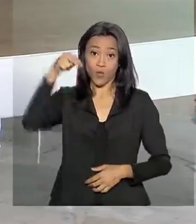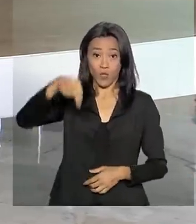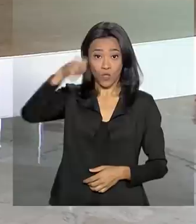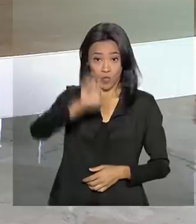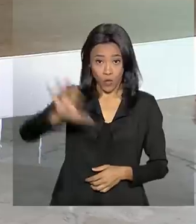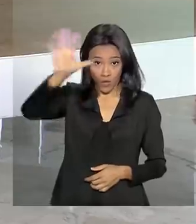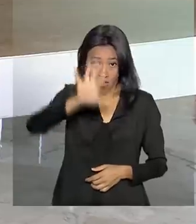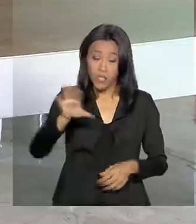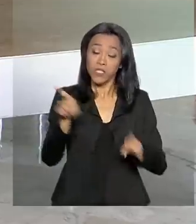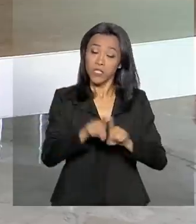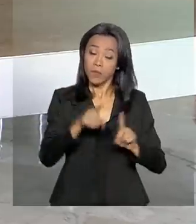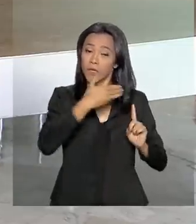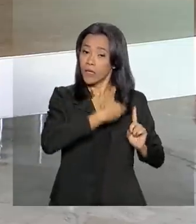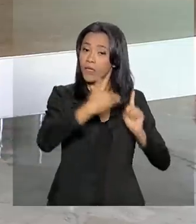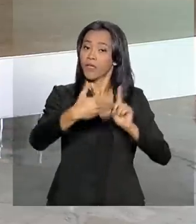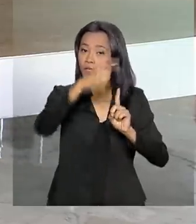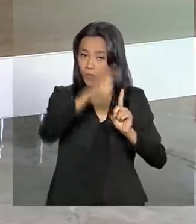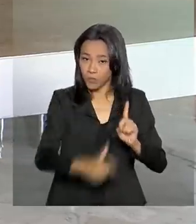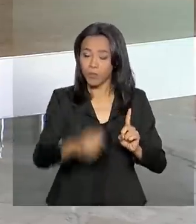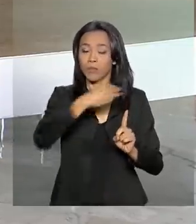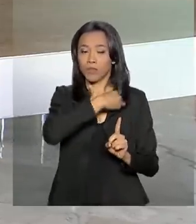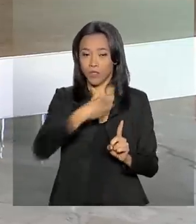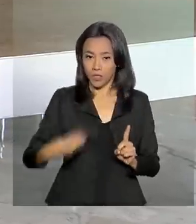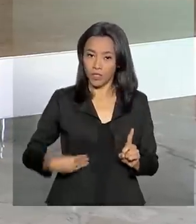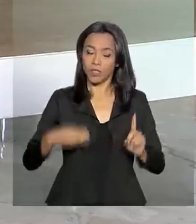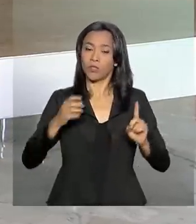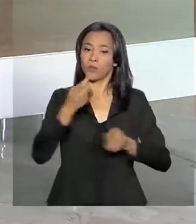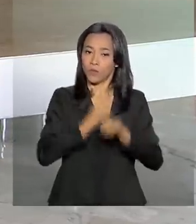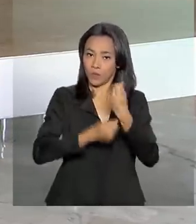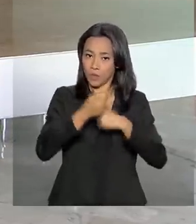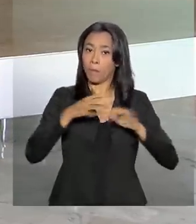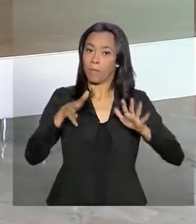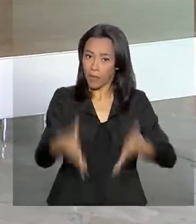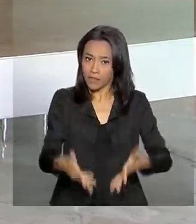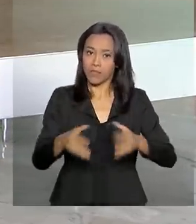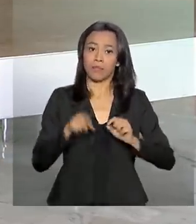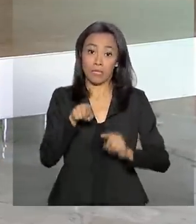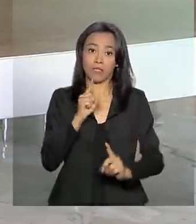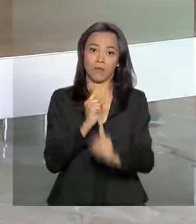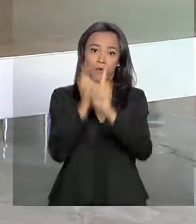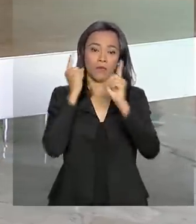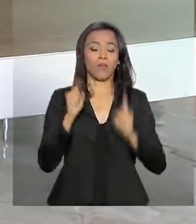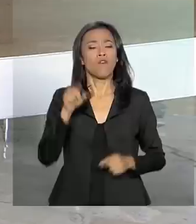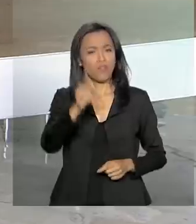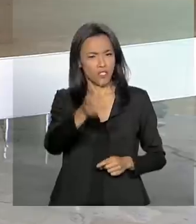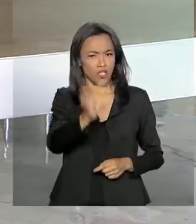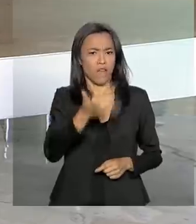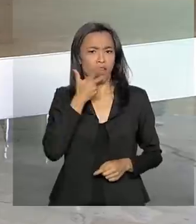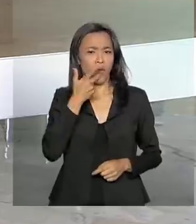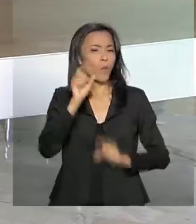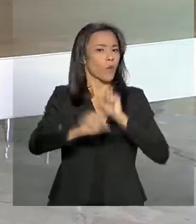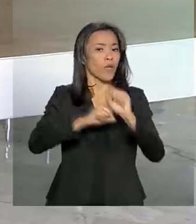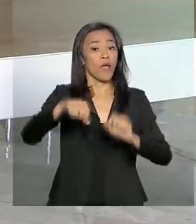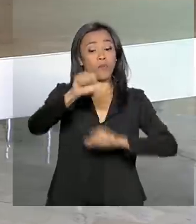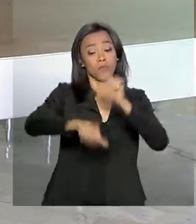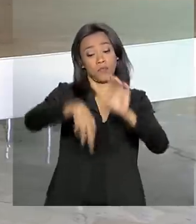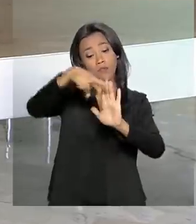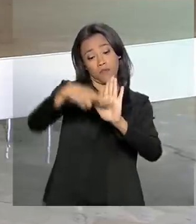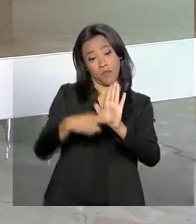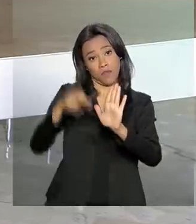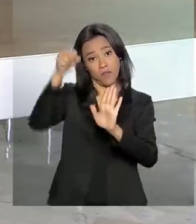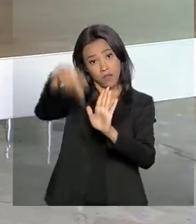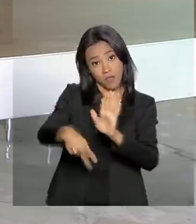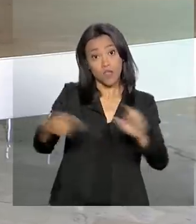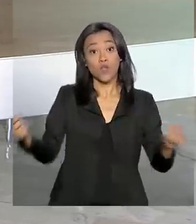Guedes também participa desse encontro. Na agenda, com certeza, como você disse, a reforma da Previdência e o novo